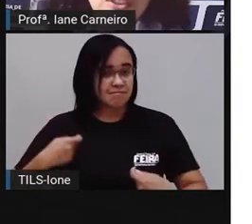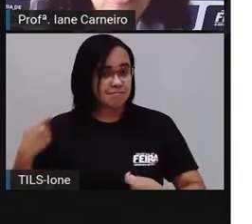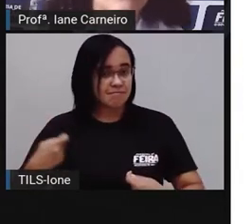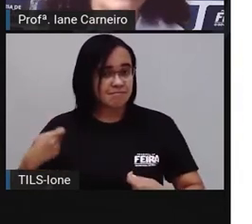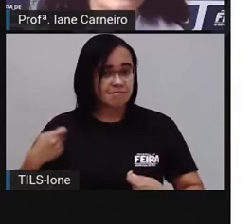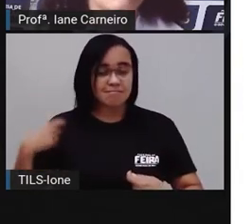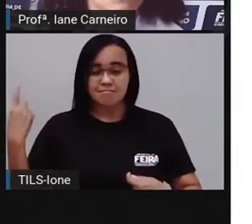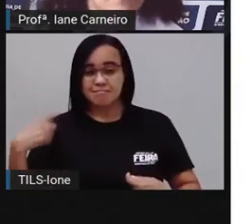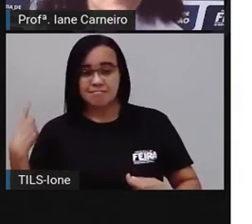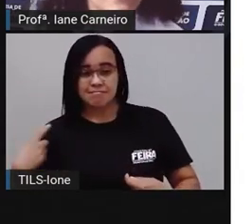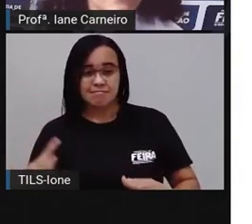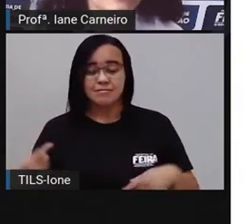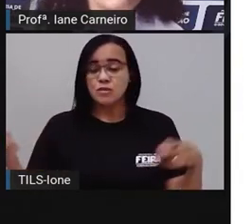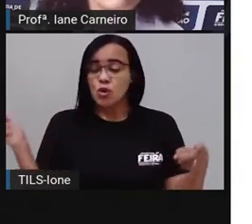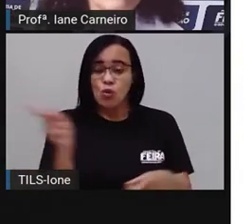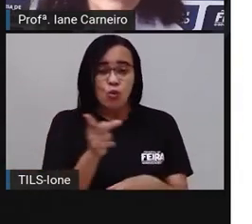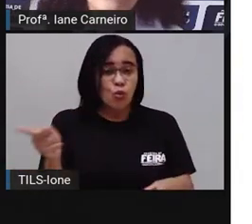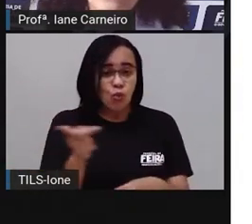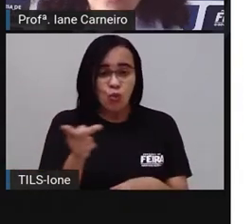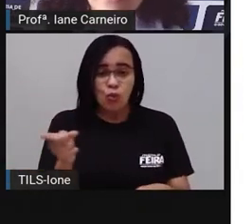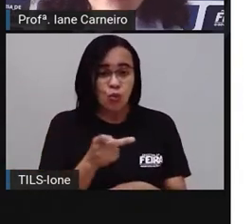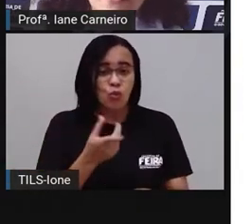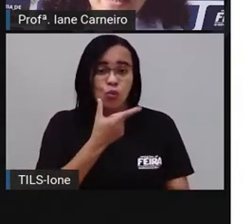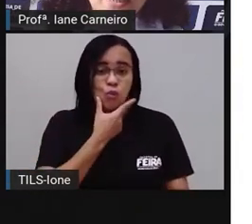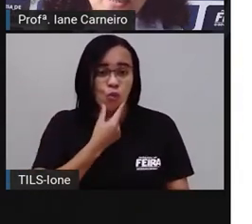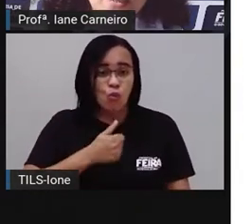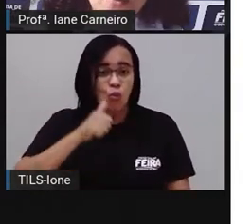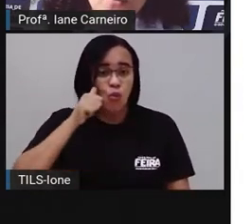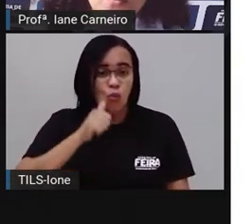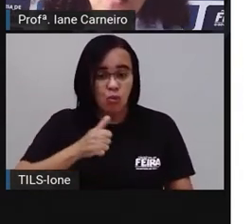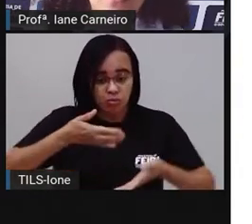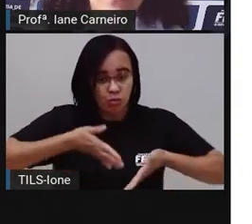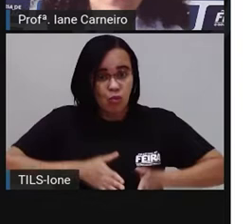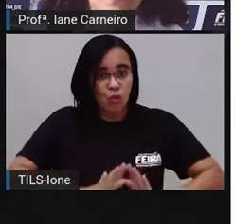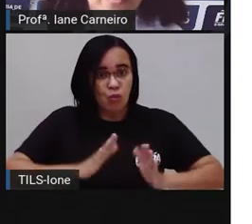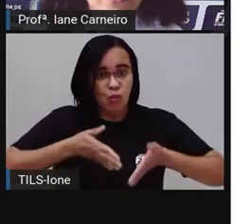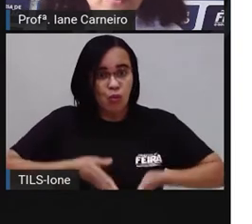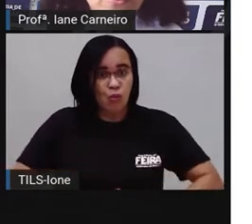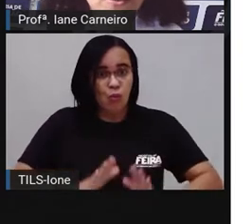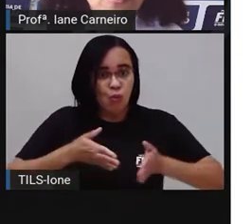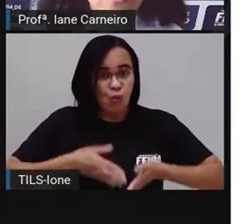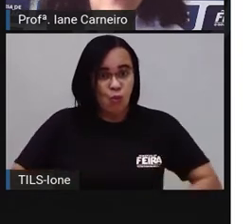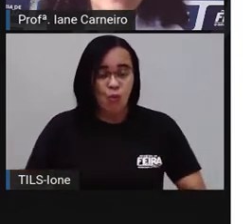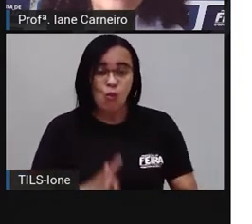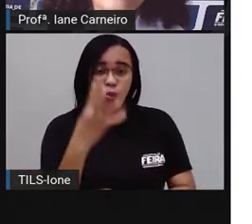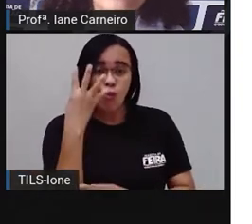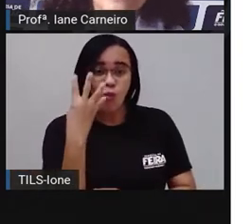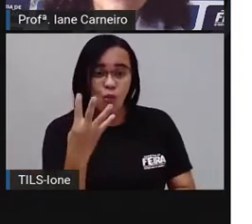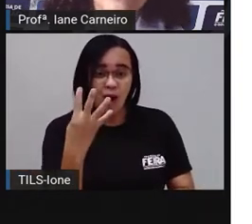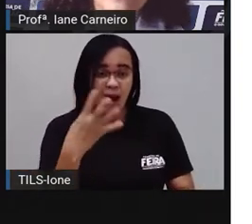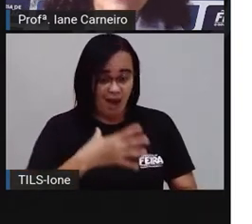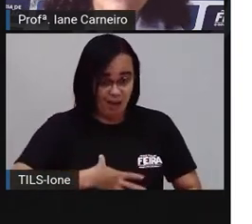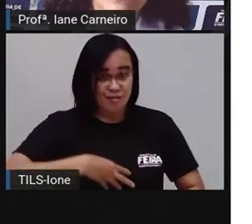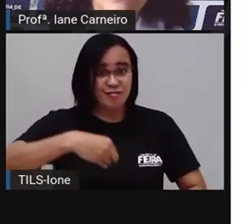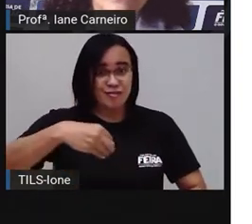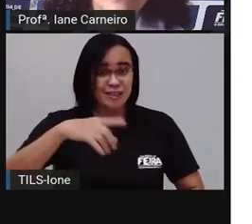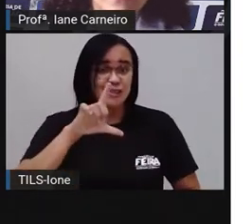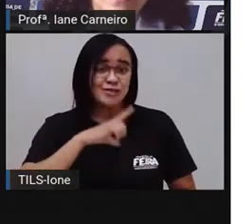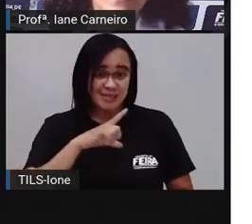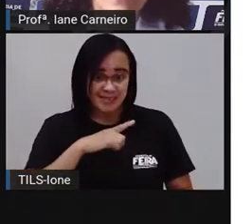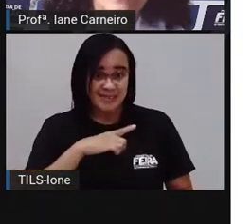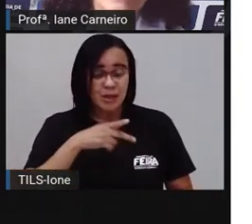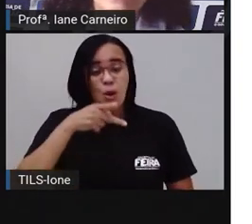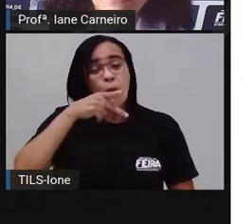Agostinho e a avó Marli tiveram quatro menininhos, o pai do Ângelo e os tios do Ângelo,